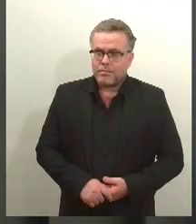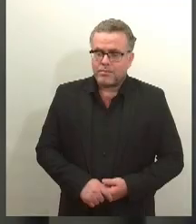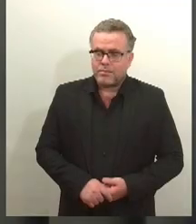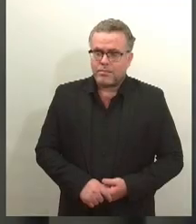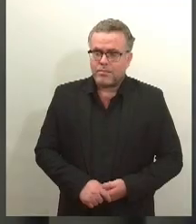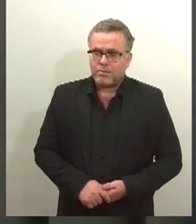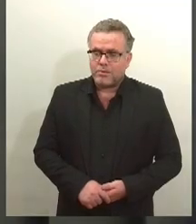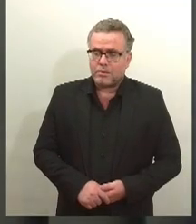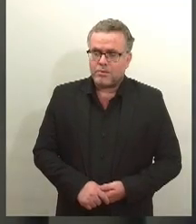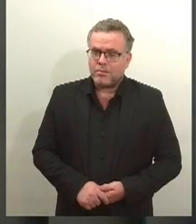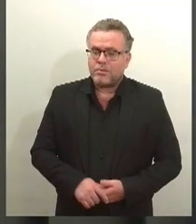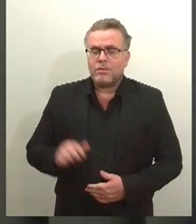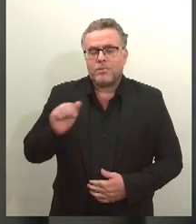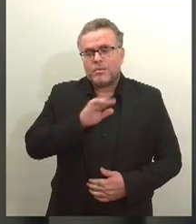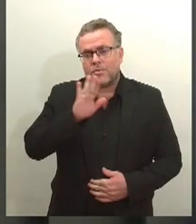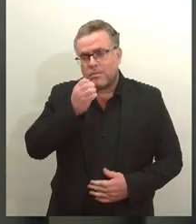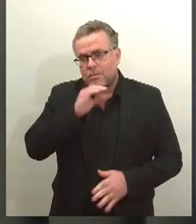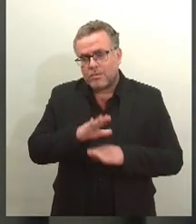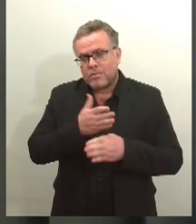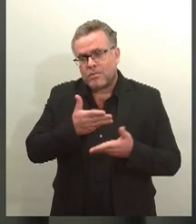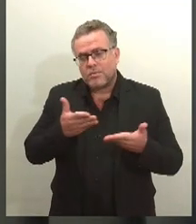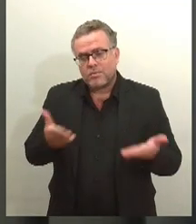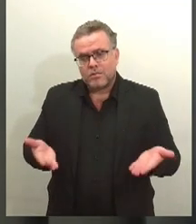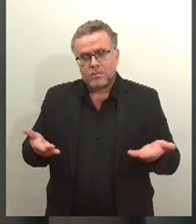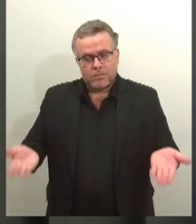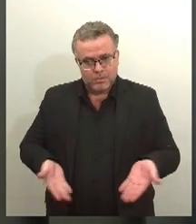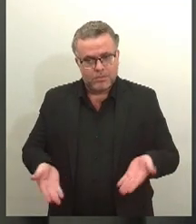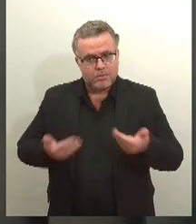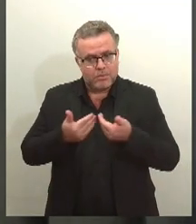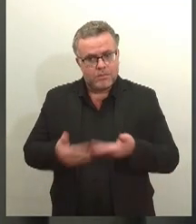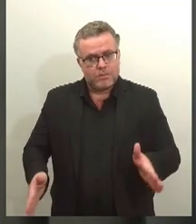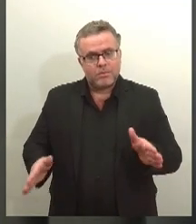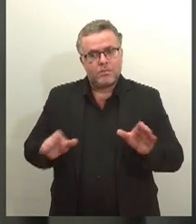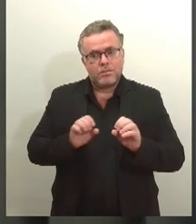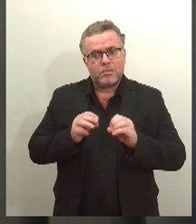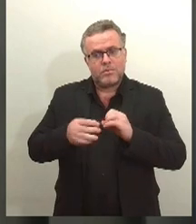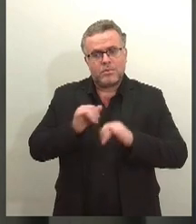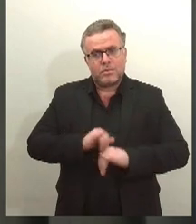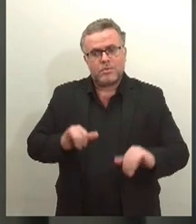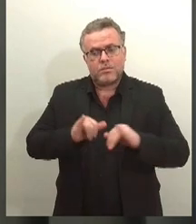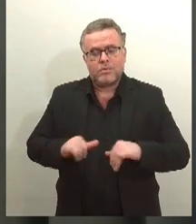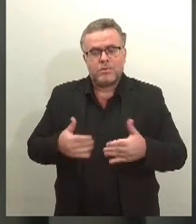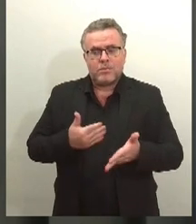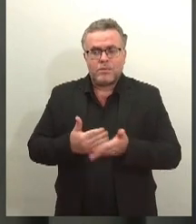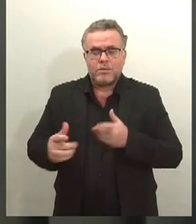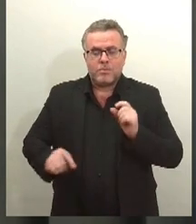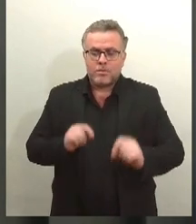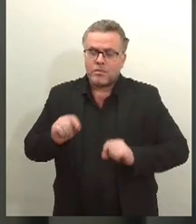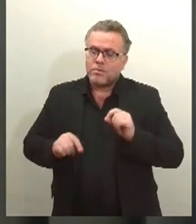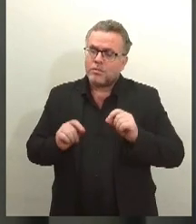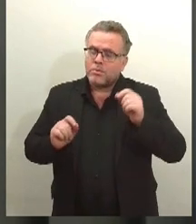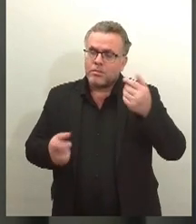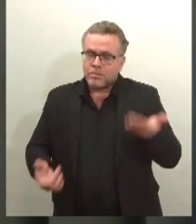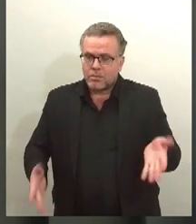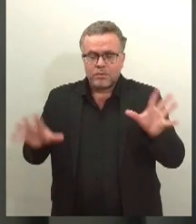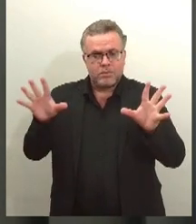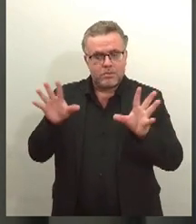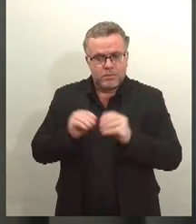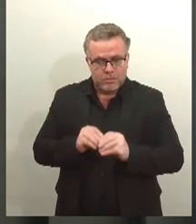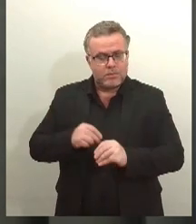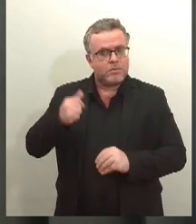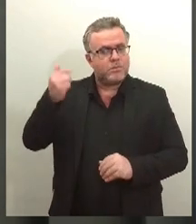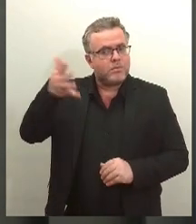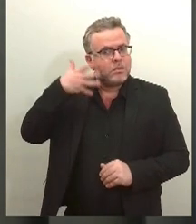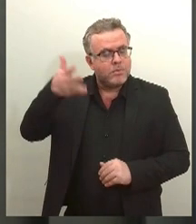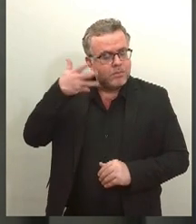Olá, muito boa tarde para você, está no Al Informativo TV Alese. A gente começa esta edição com o resumo dos pronunciamentos da sessão